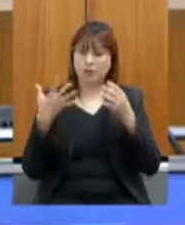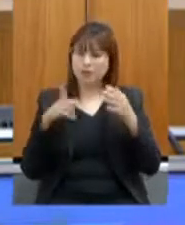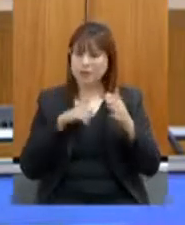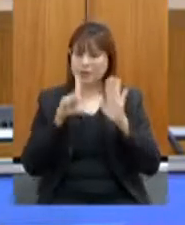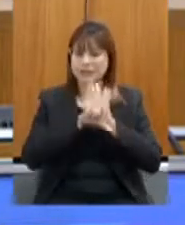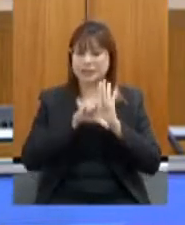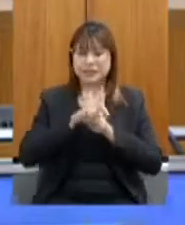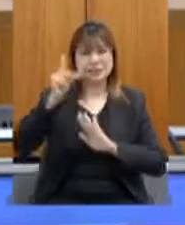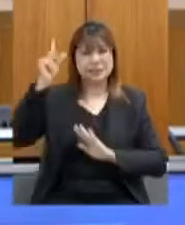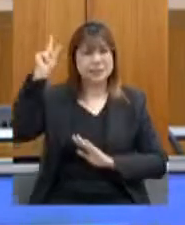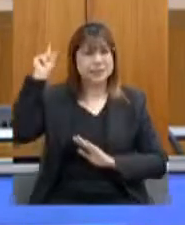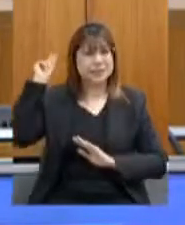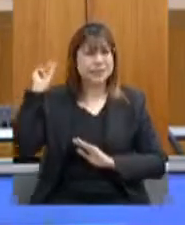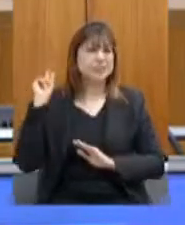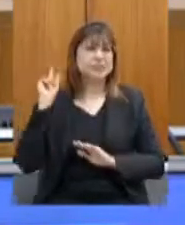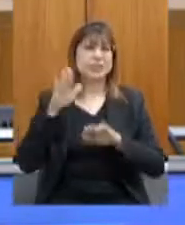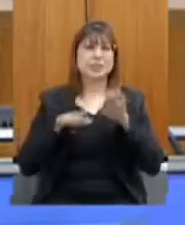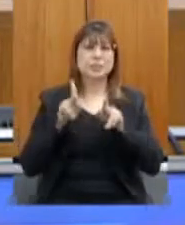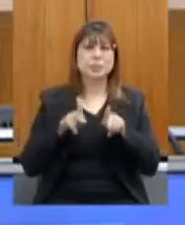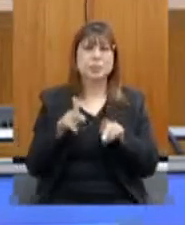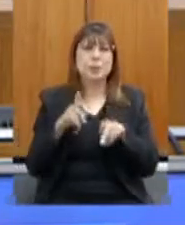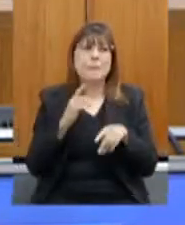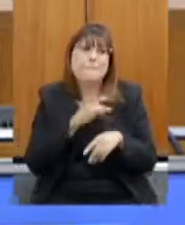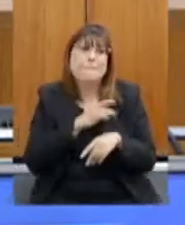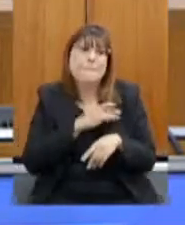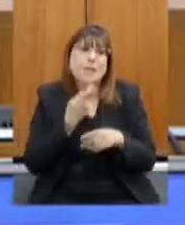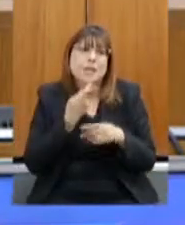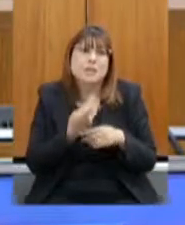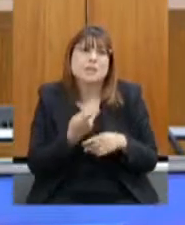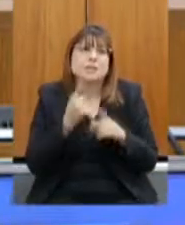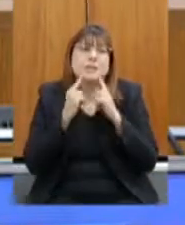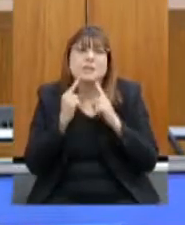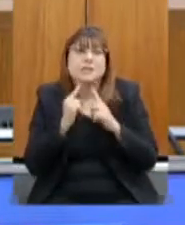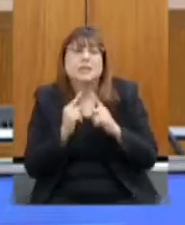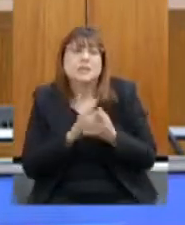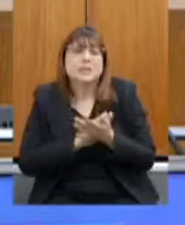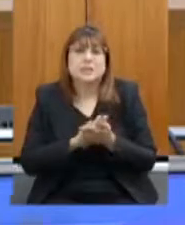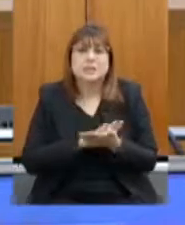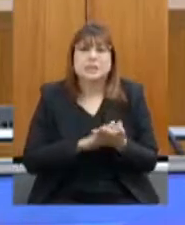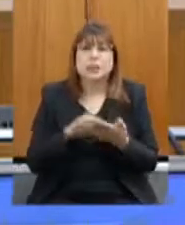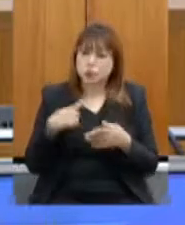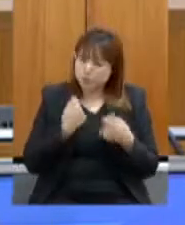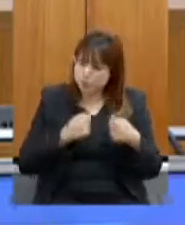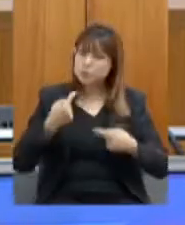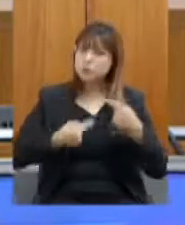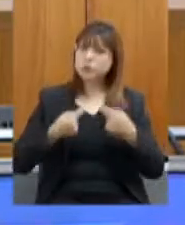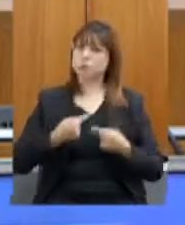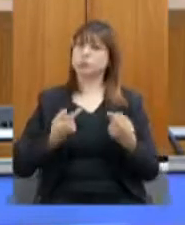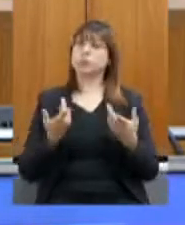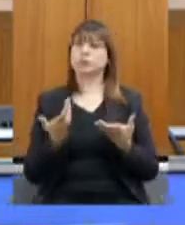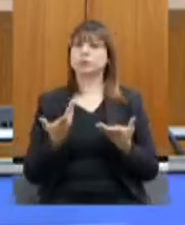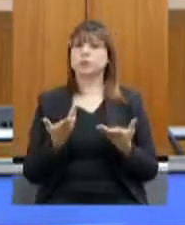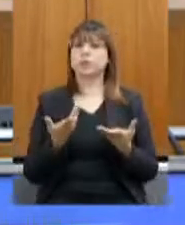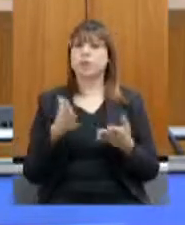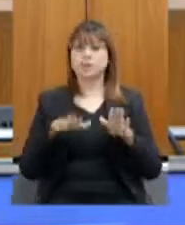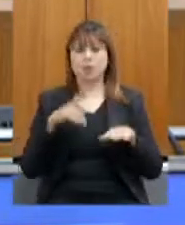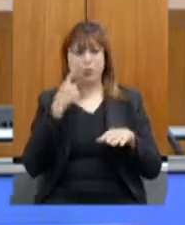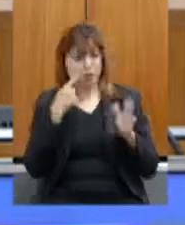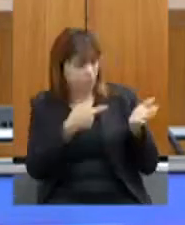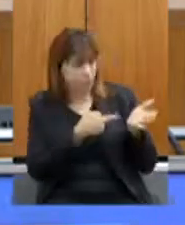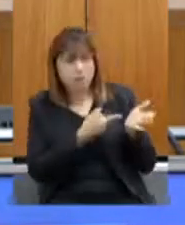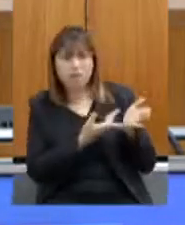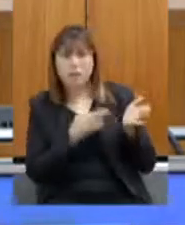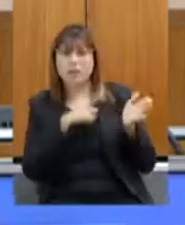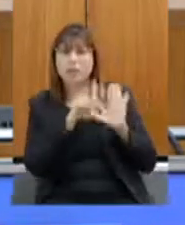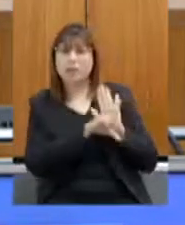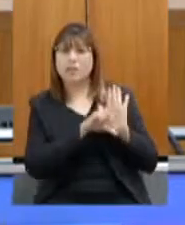antigas e às vezes as pessoas tem medo de discutir essa questão nós precisamos discutir olha essa legislação aqui existe uma